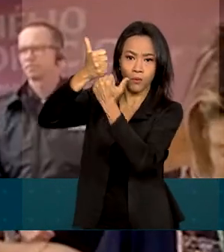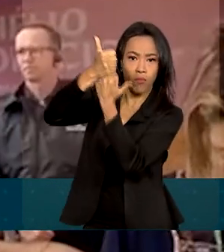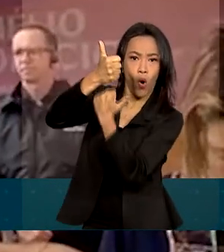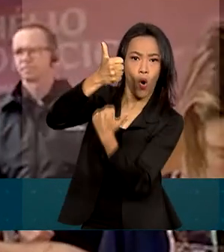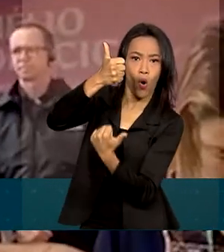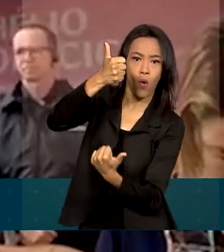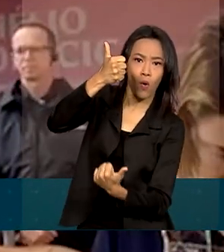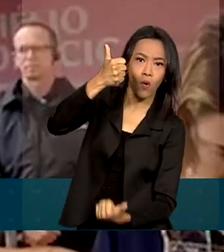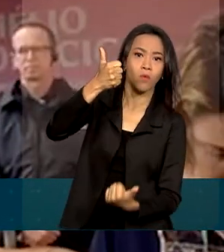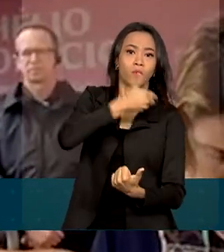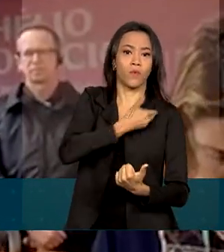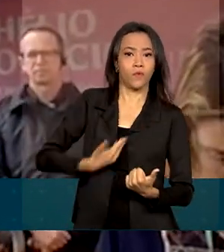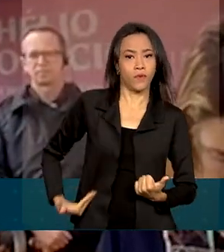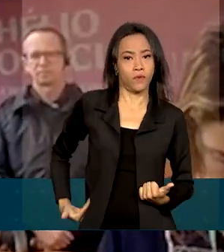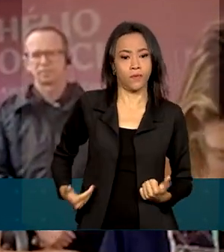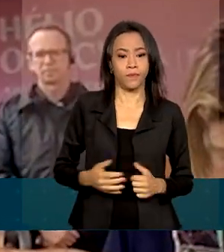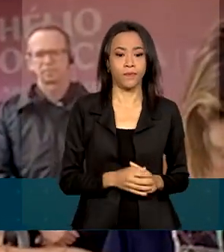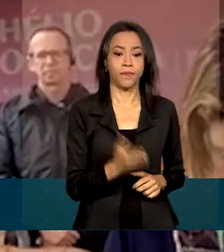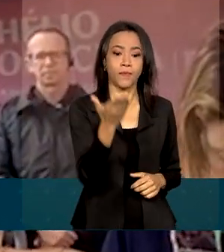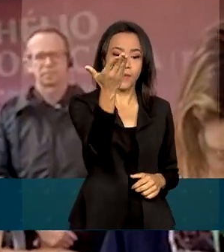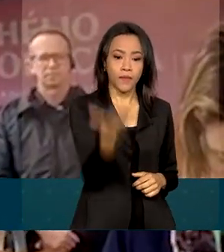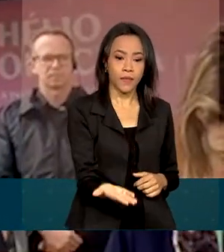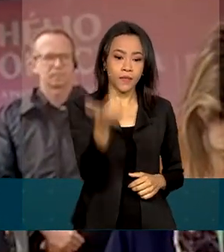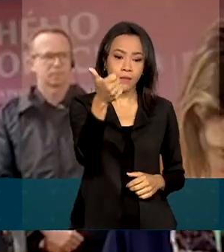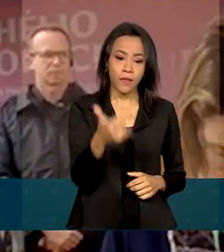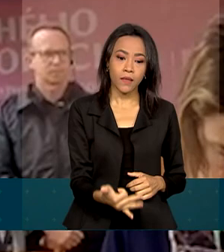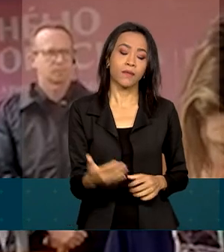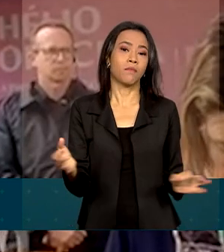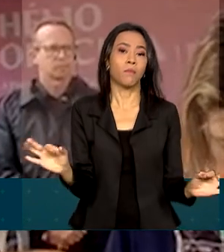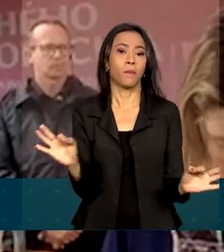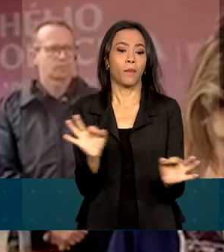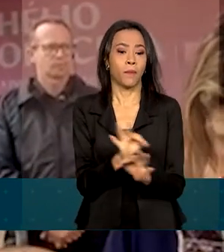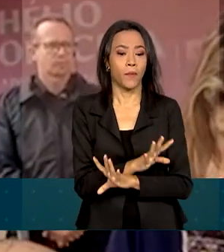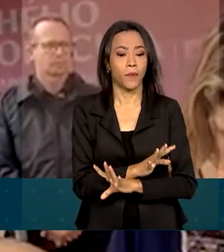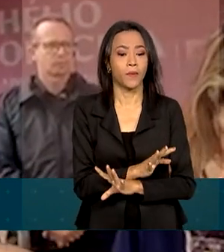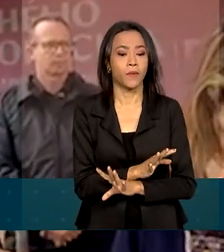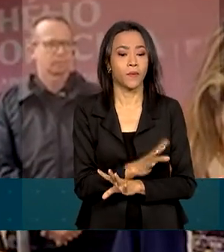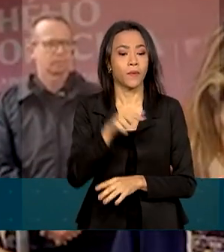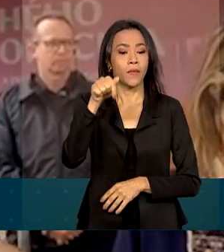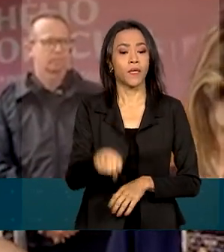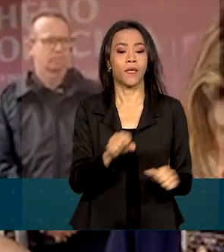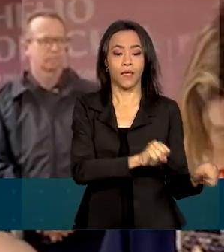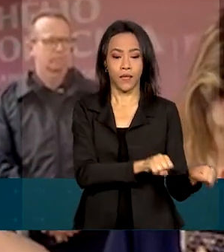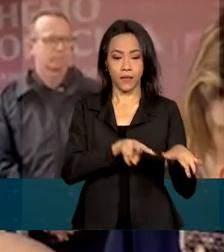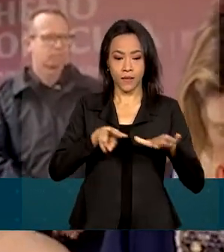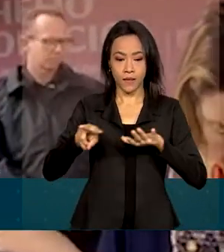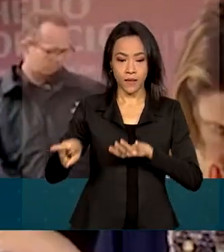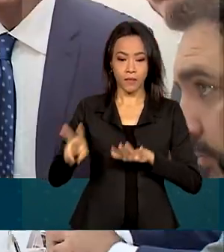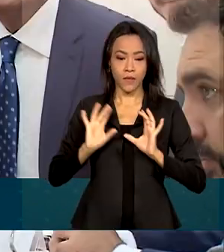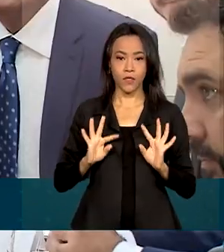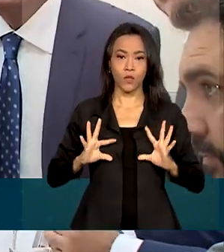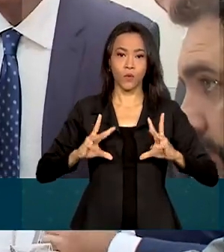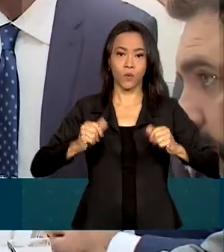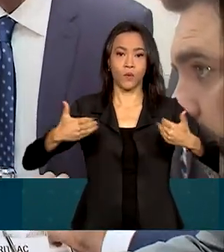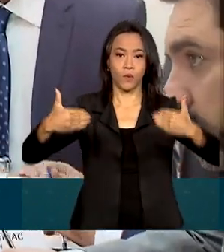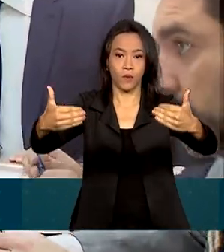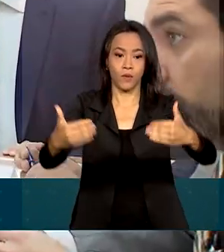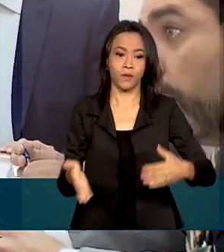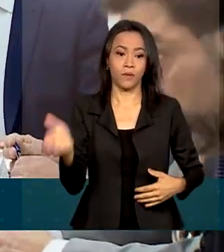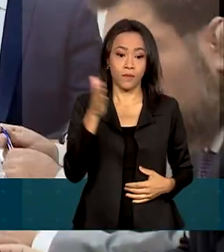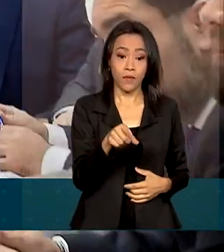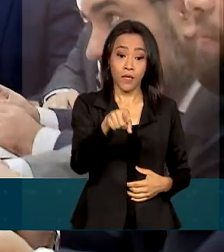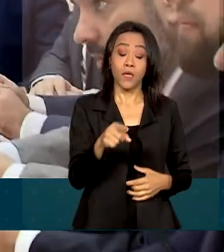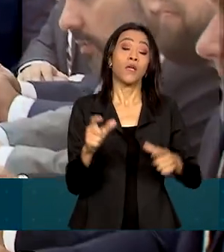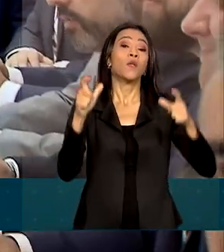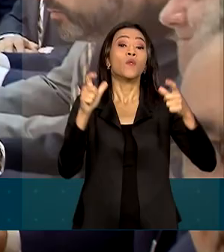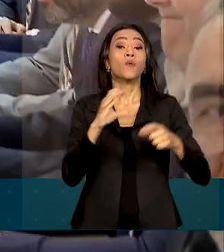organizando, o organograma está pronto, nós vamos divulgar essa semana de todos os ministérios. No Centro Cultural